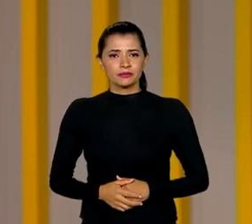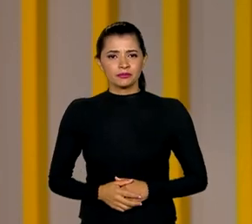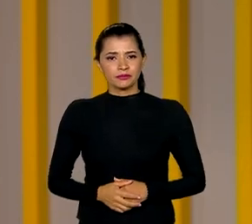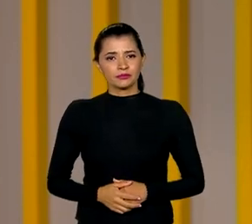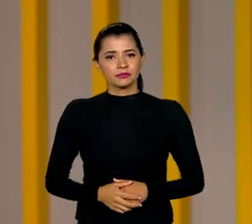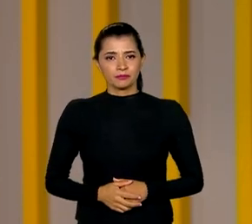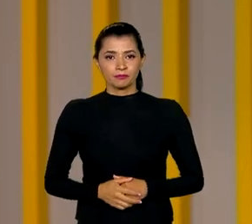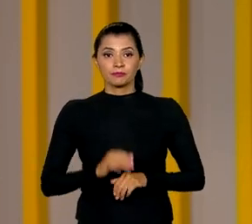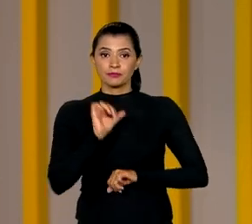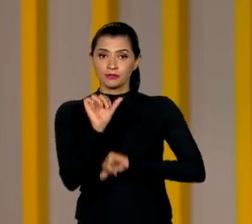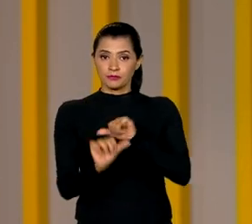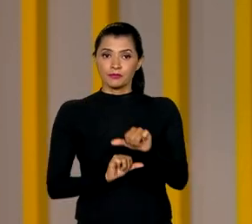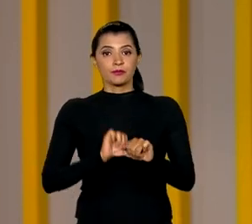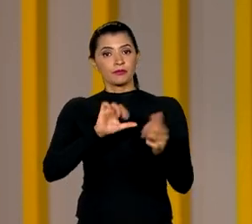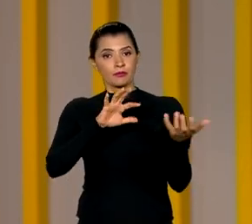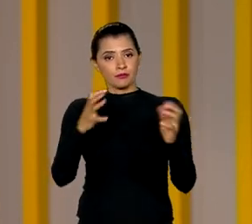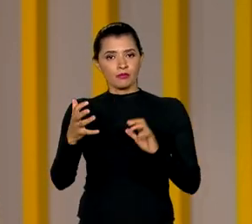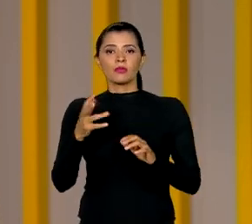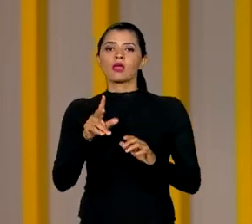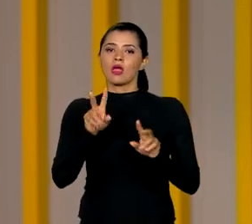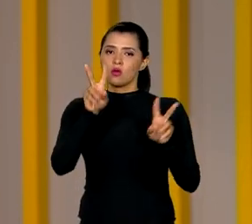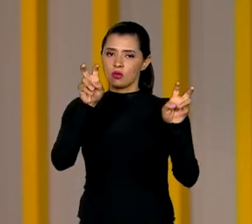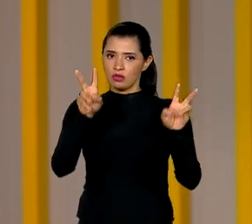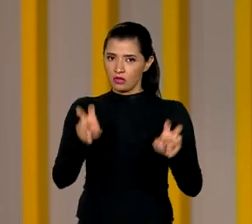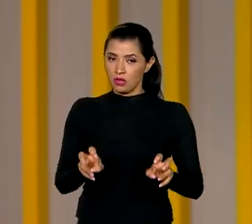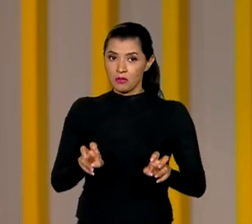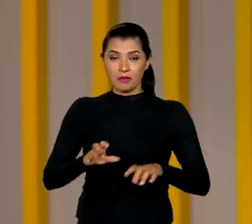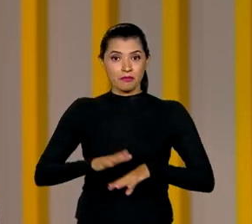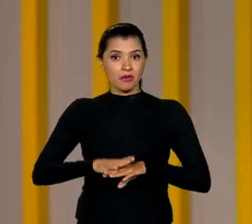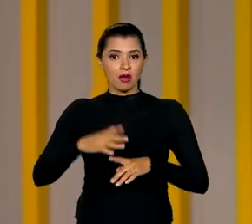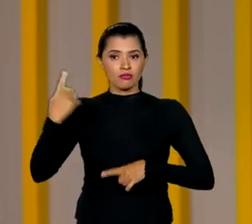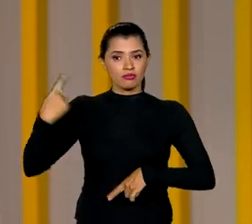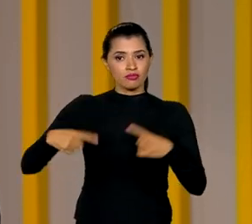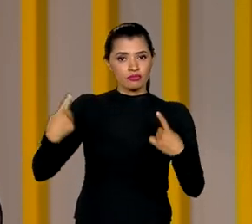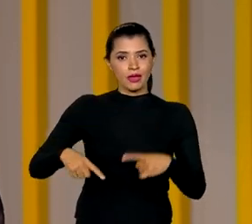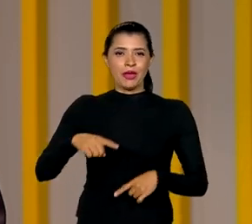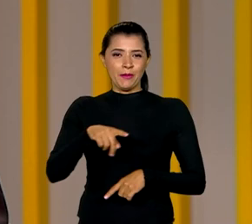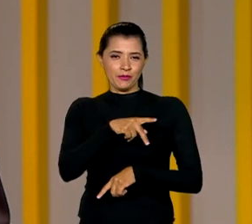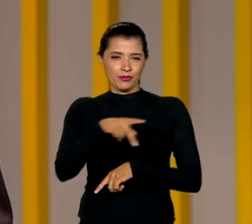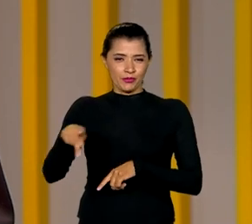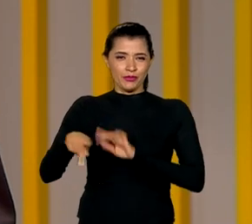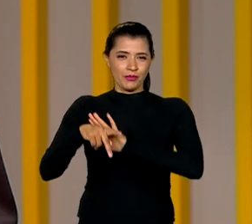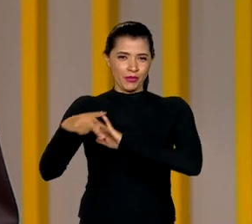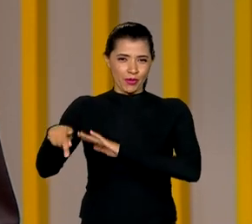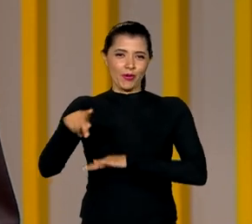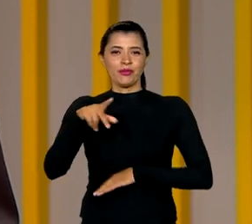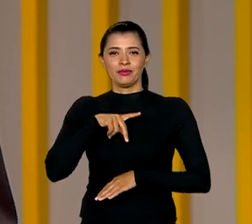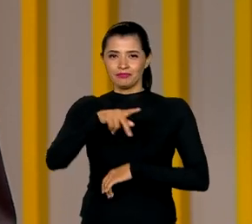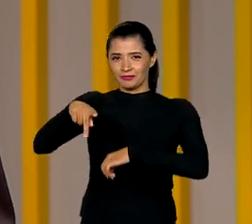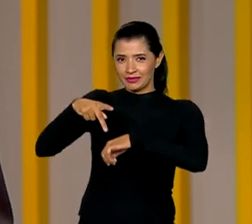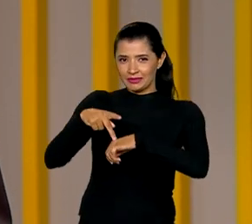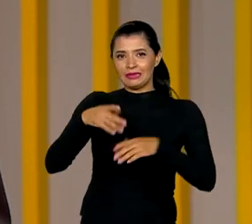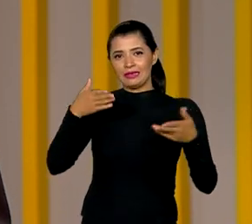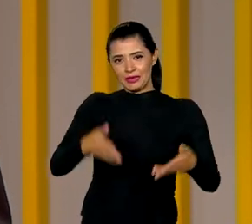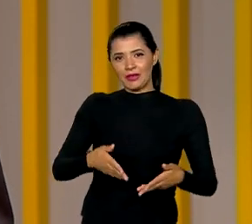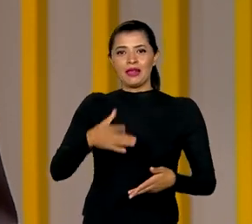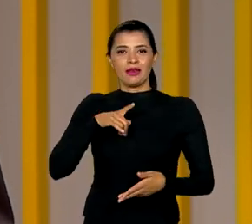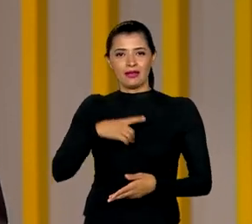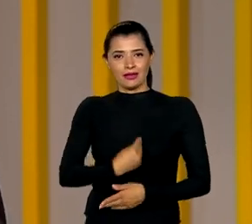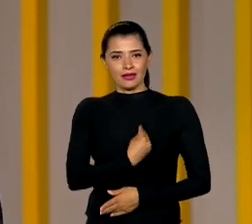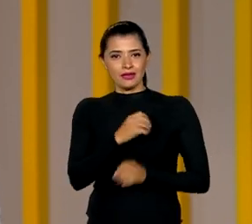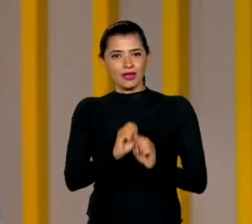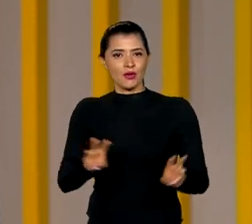As mudanças climáticas estão entre os temas mais debatidos por chefes de Estado e autoridades presentes na ONU.